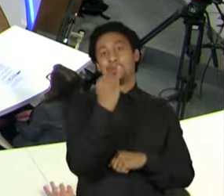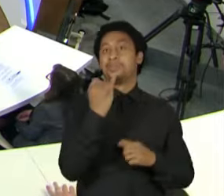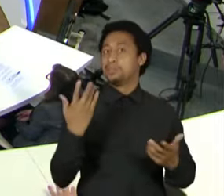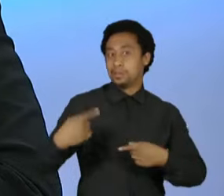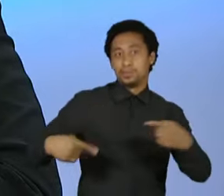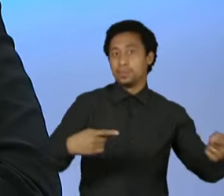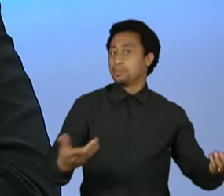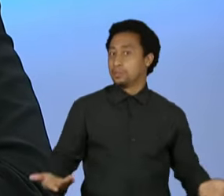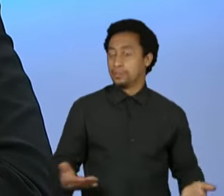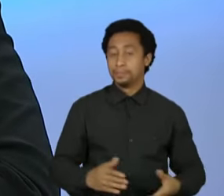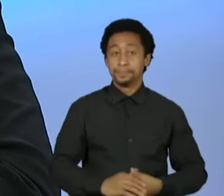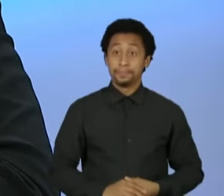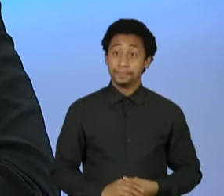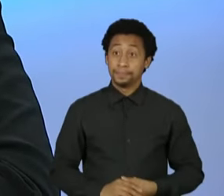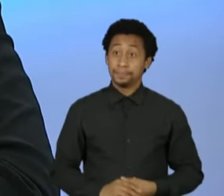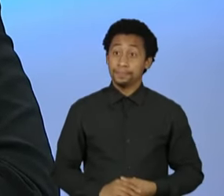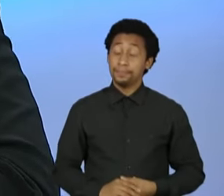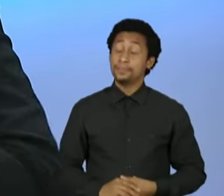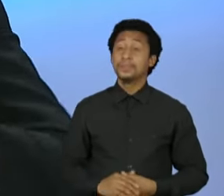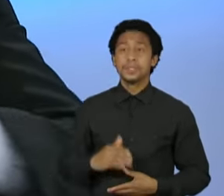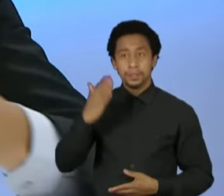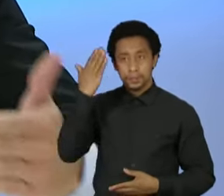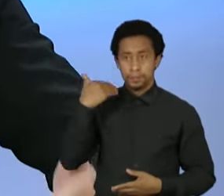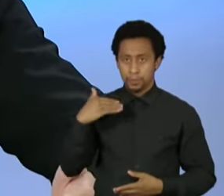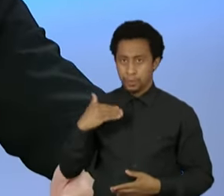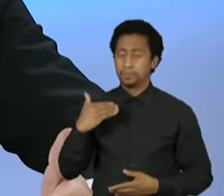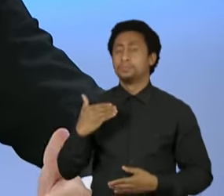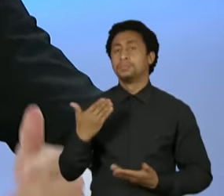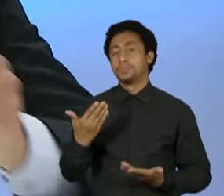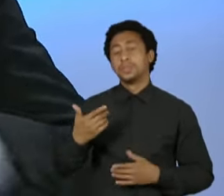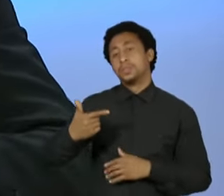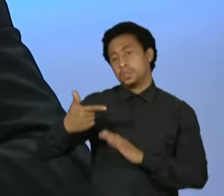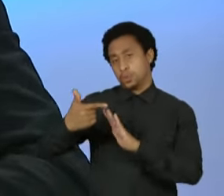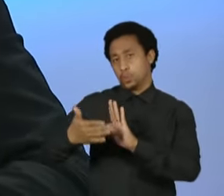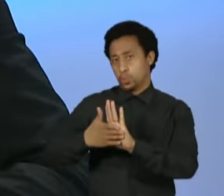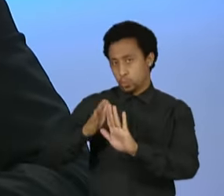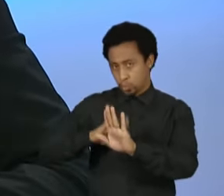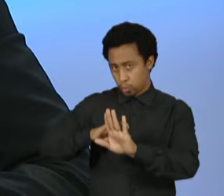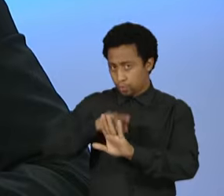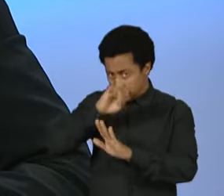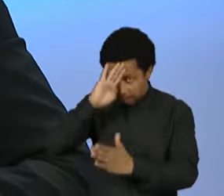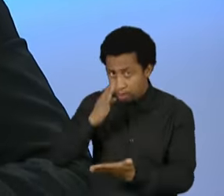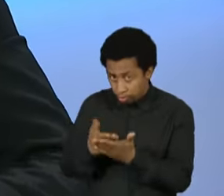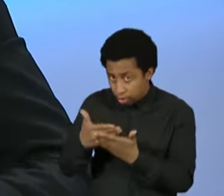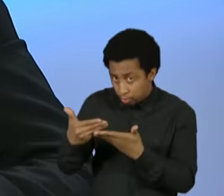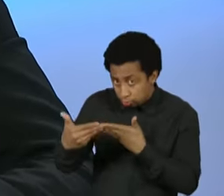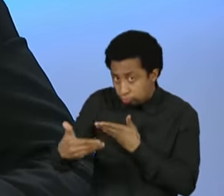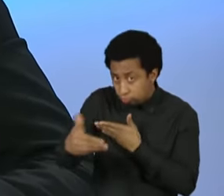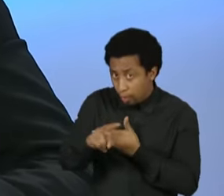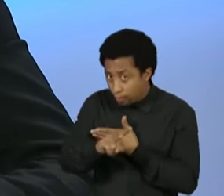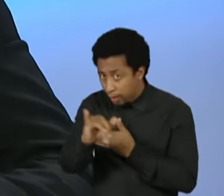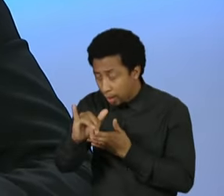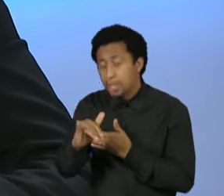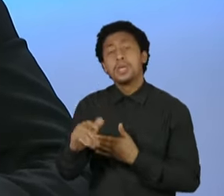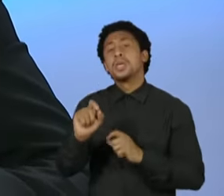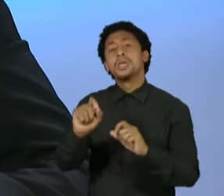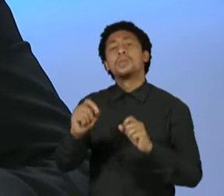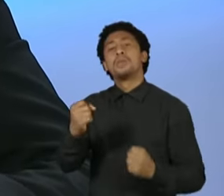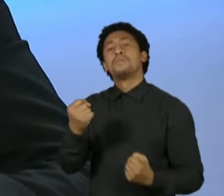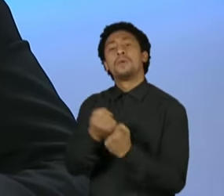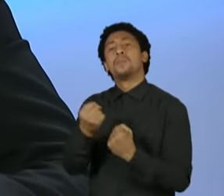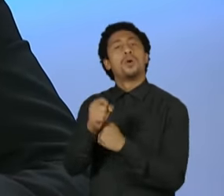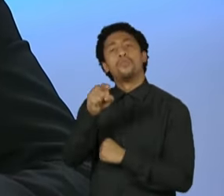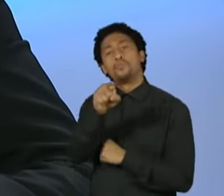candidatos, a senhora evita falar em apoio no segundo turno, porque afirma que vai estar no segundo turno. Mas a senhora acha que, dada a